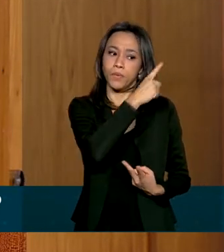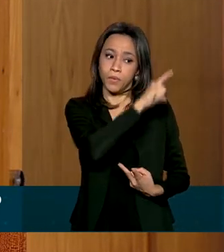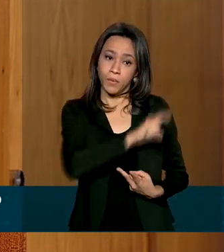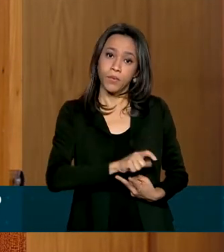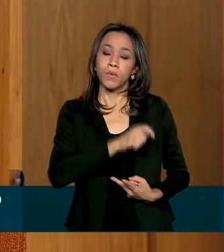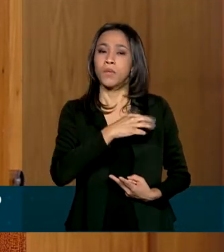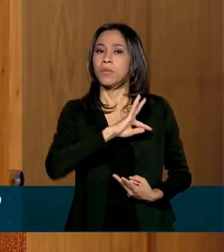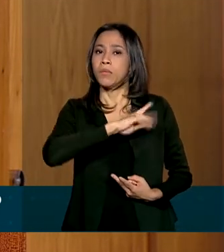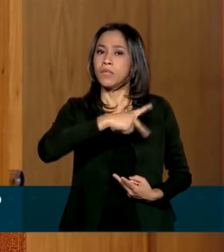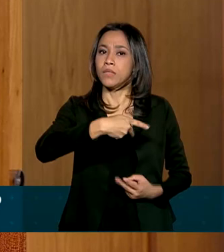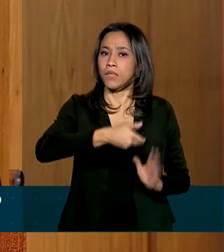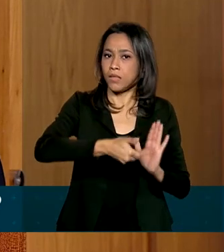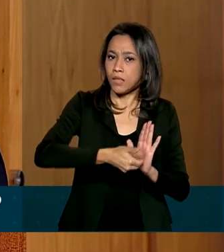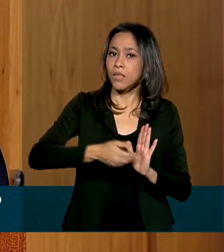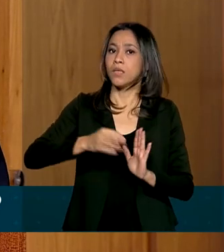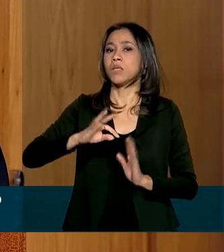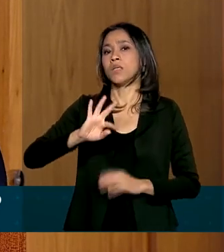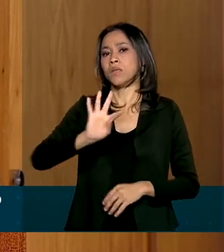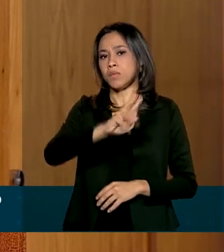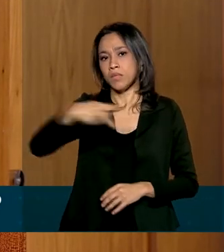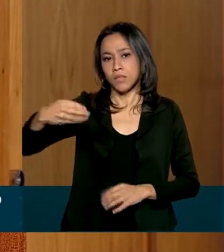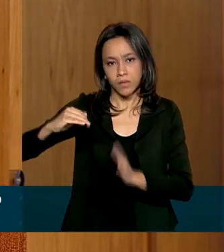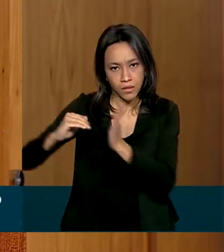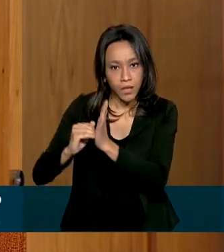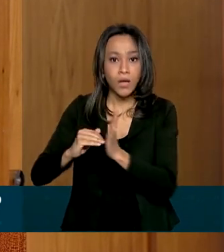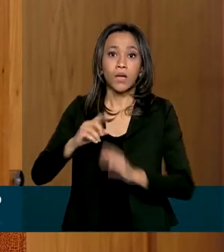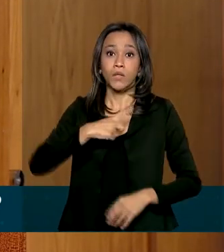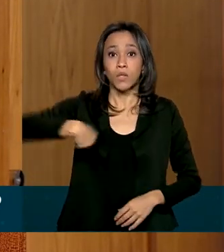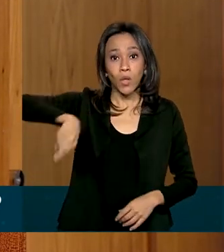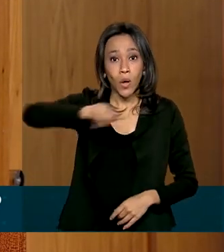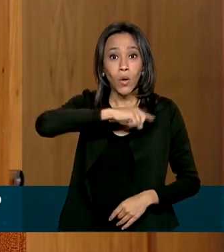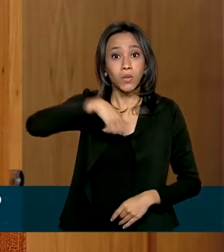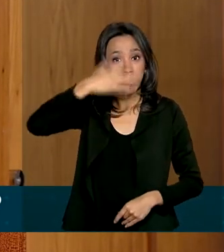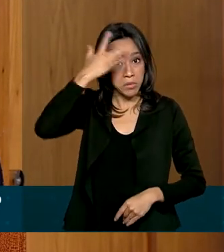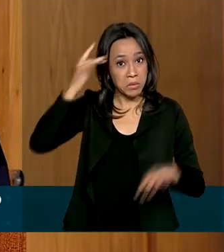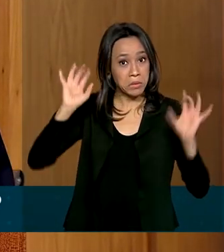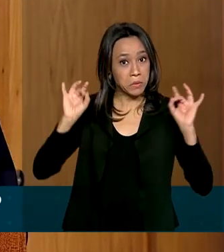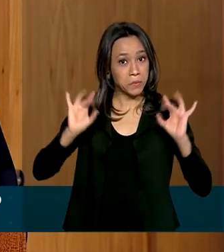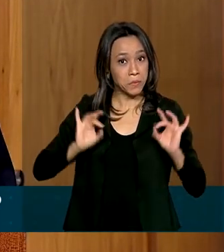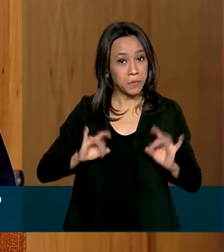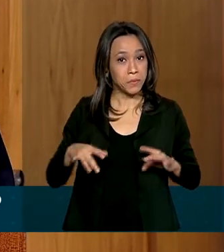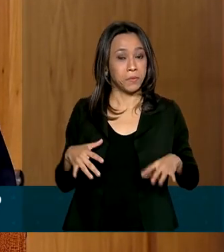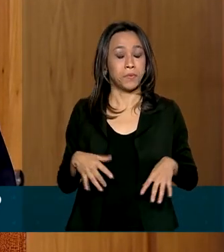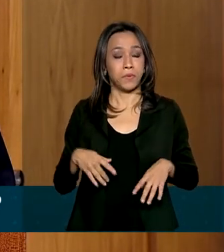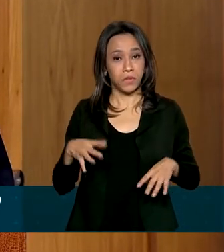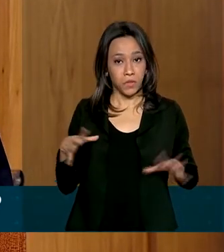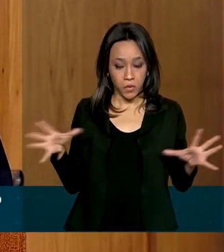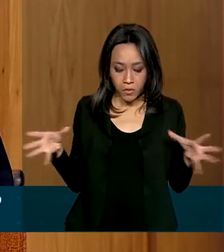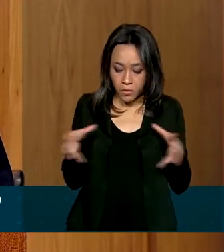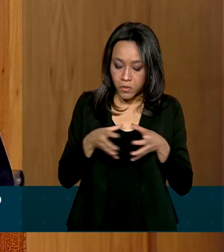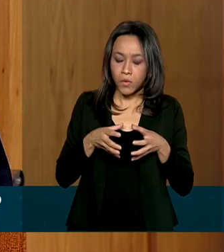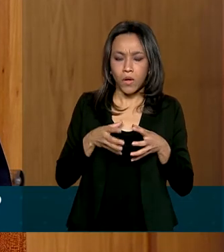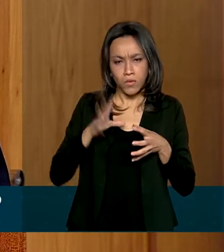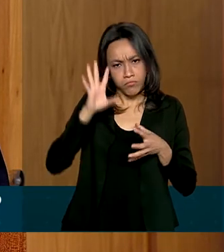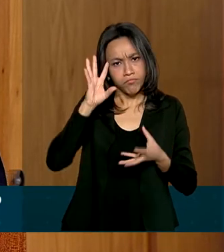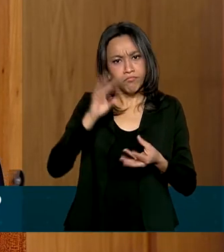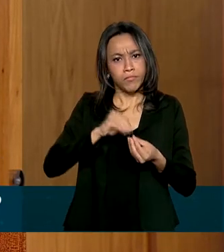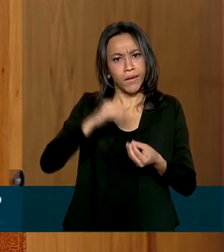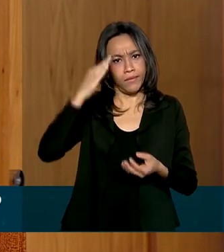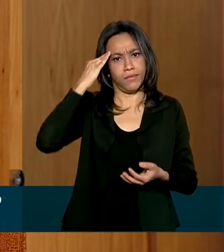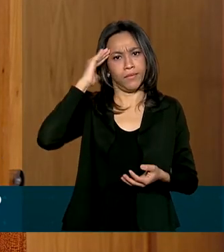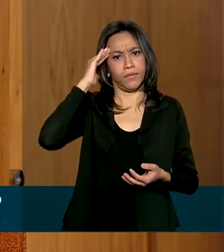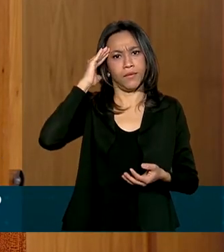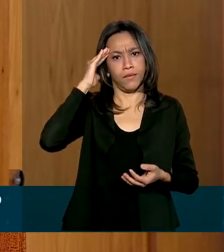presidentes da Câmara e do Senado, que nós somos pessoas privilegiadas. O nosso entendimento, sim,